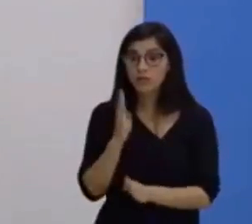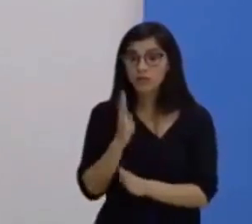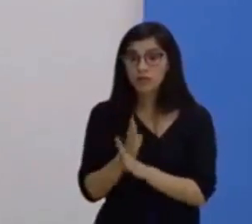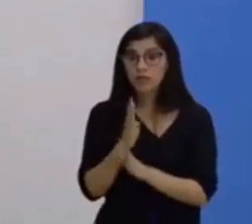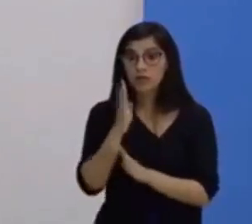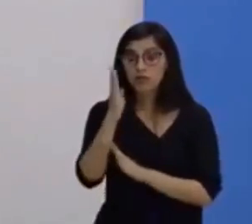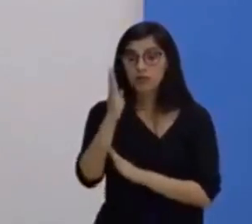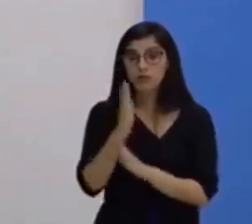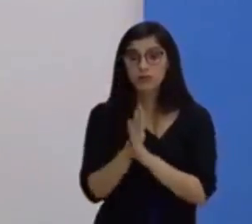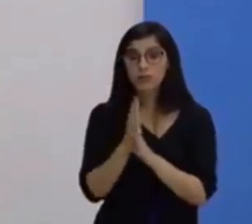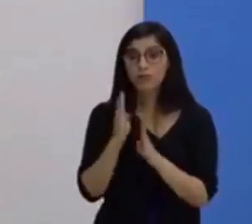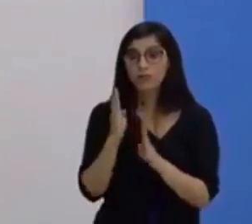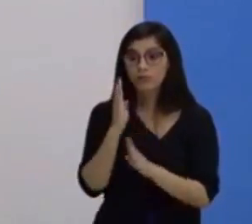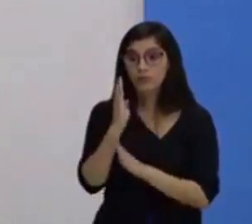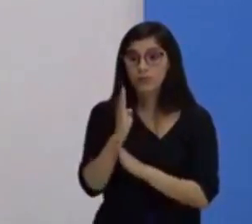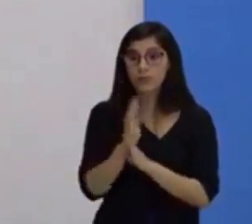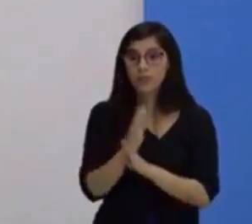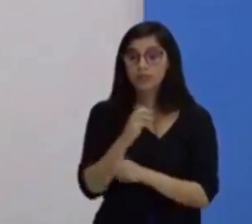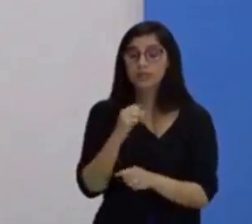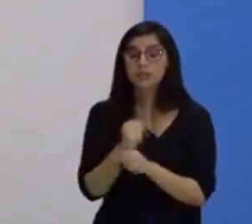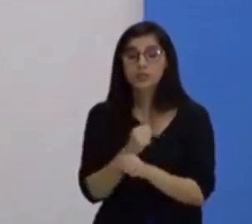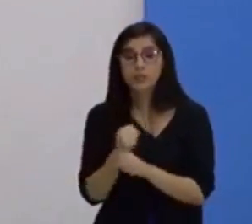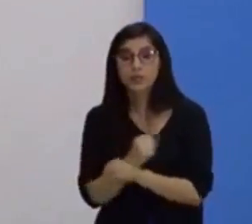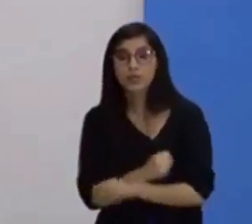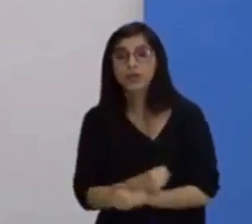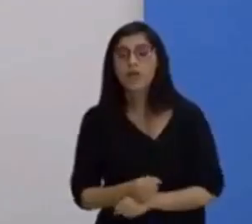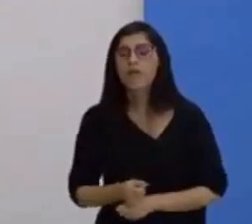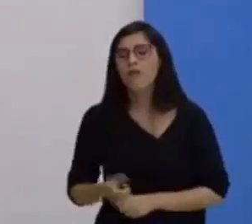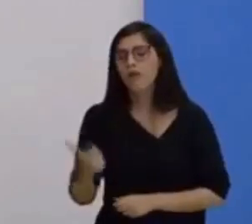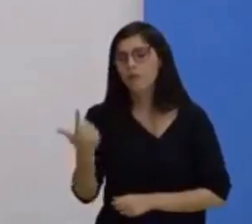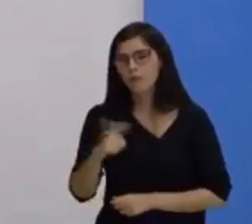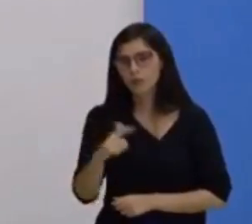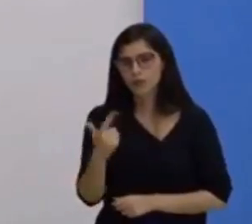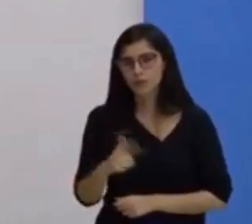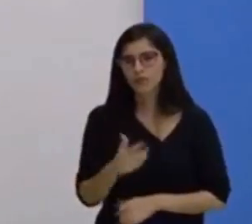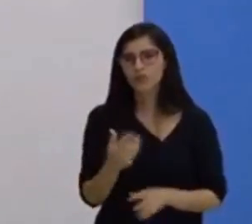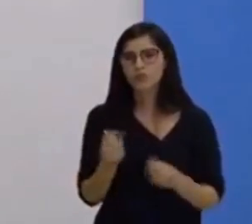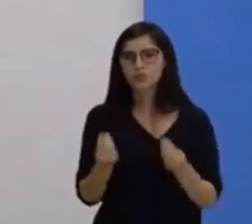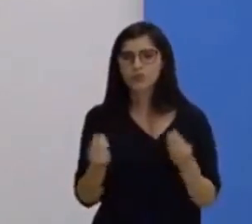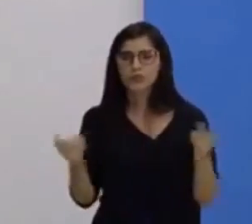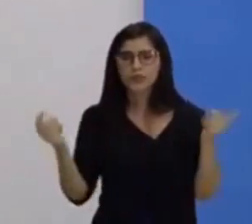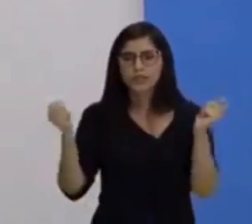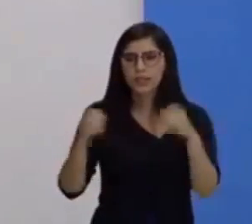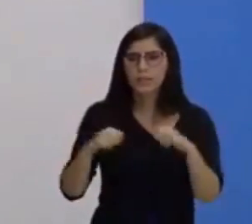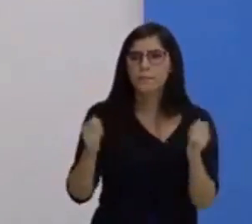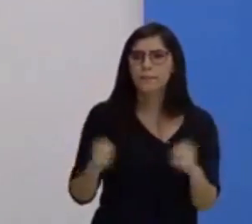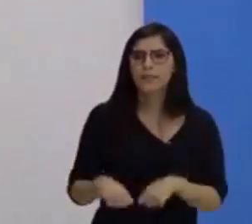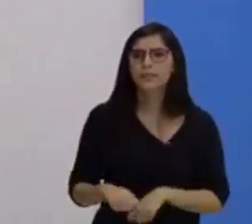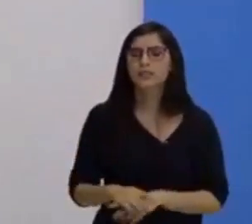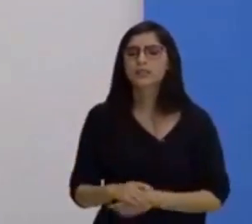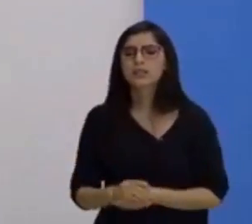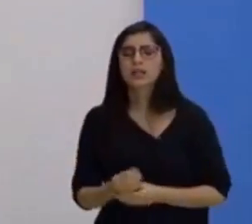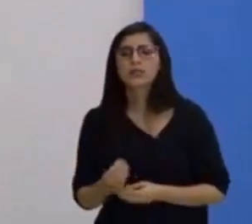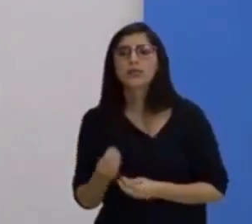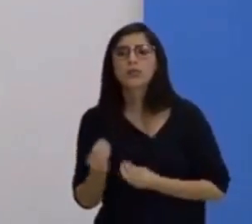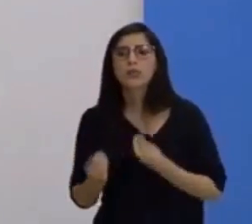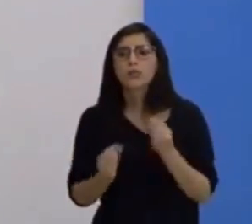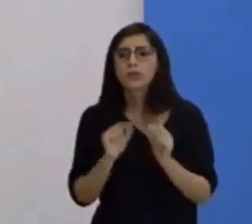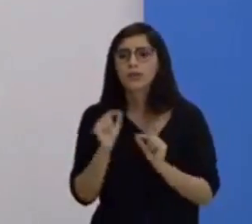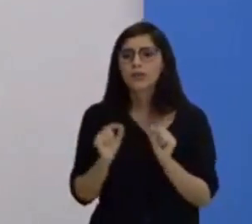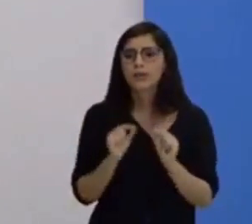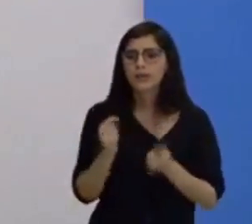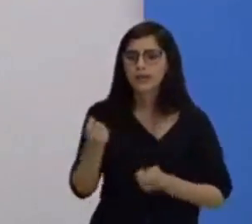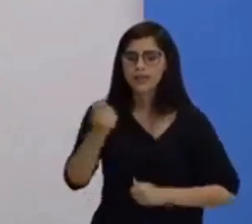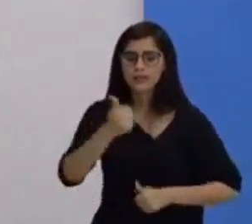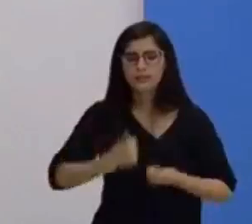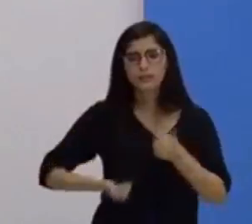coisas nesse sentido. Eu vou repetir muito o que é valência física, o que é capacidade física, o que são qualidades físicas, e agora